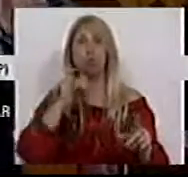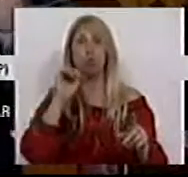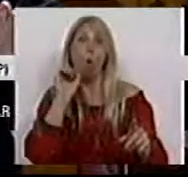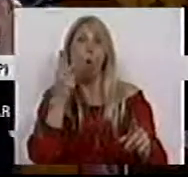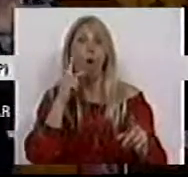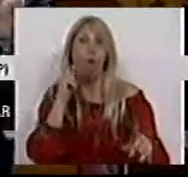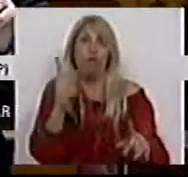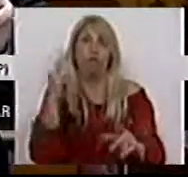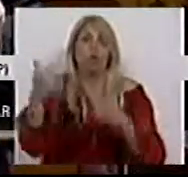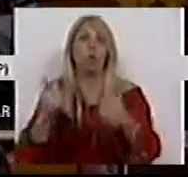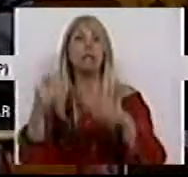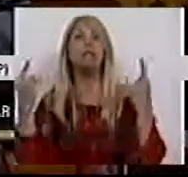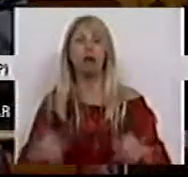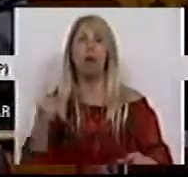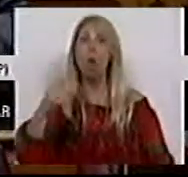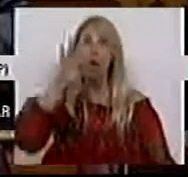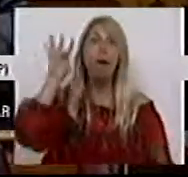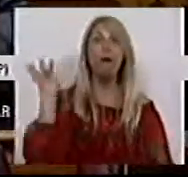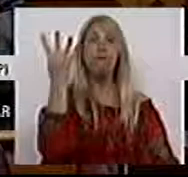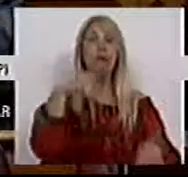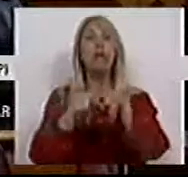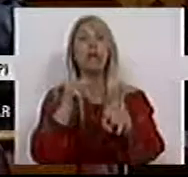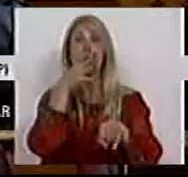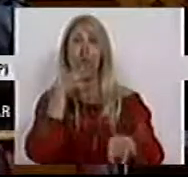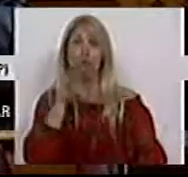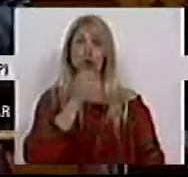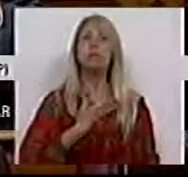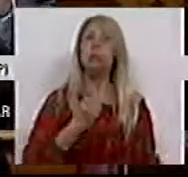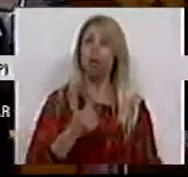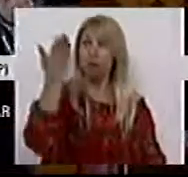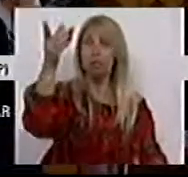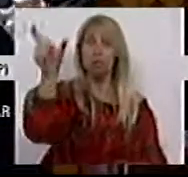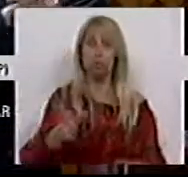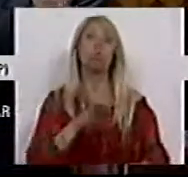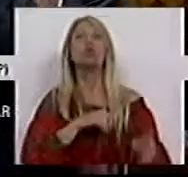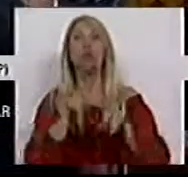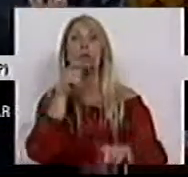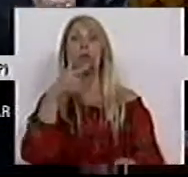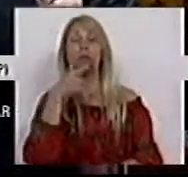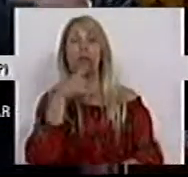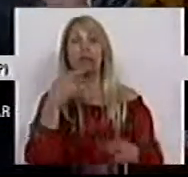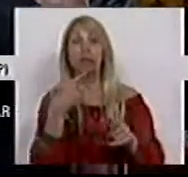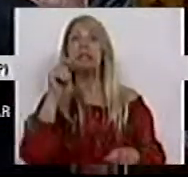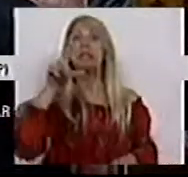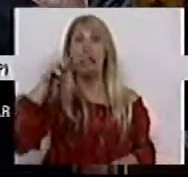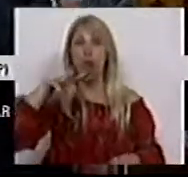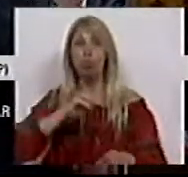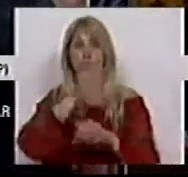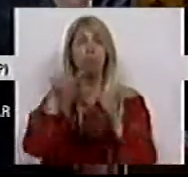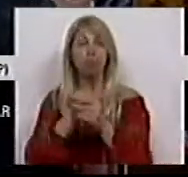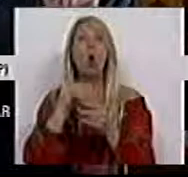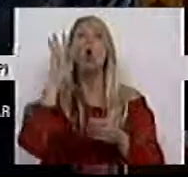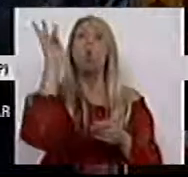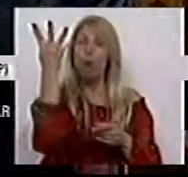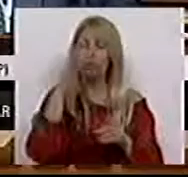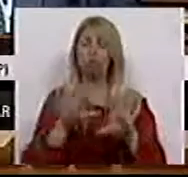quatro deputados do CDS, entre os quais o Sr. Deputado Telmo Correia, que votaram a favor, quatro, no